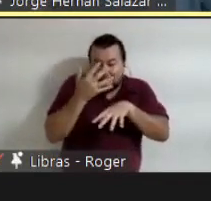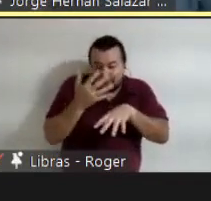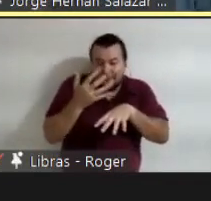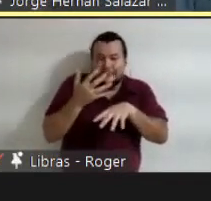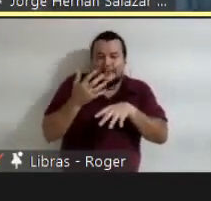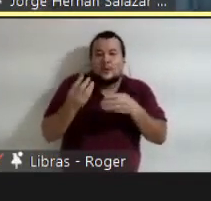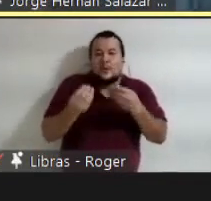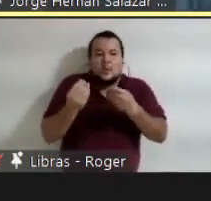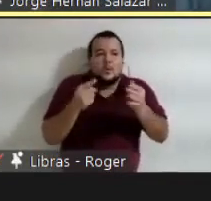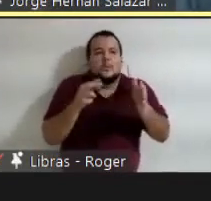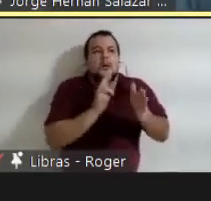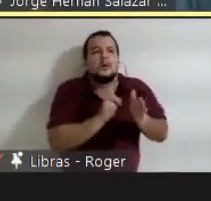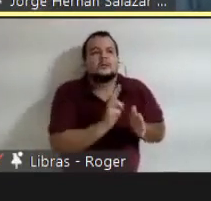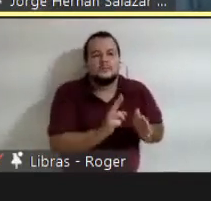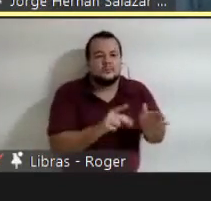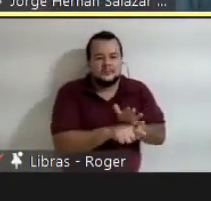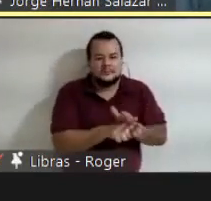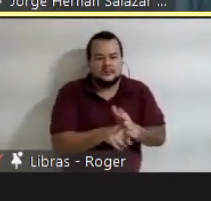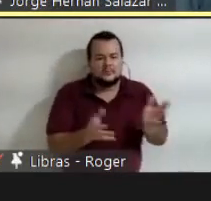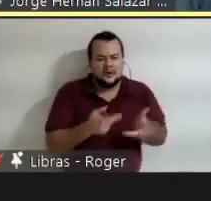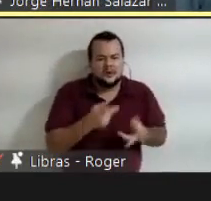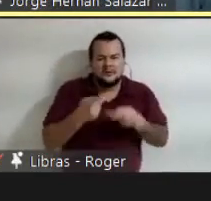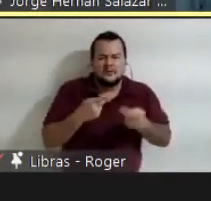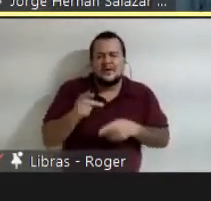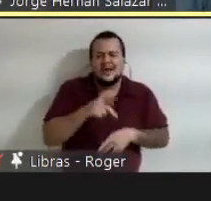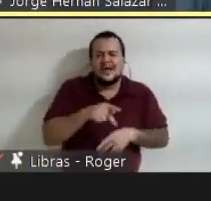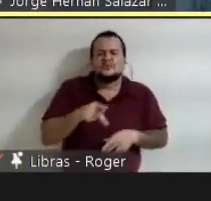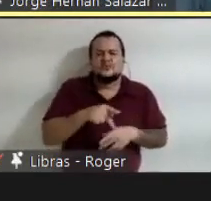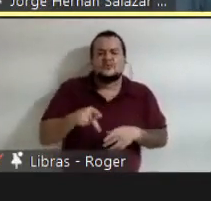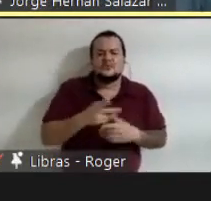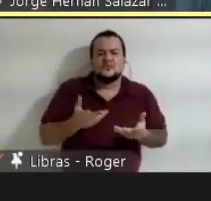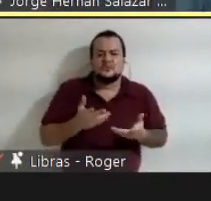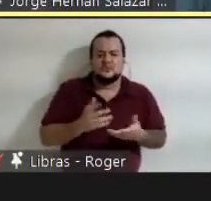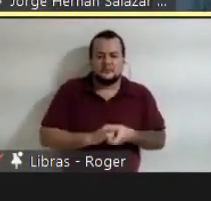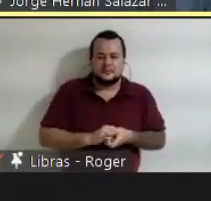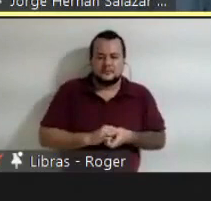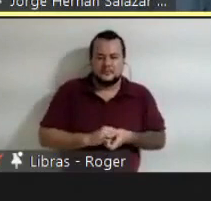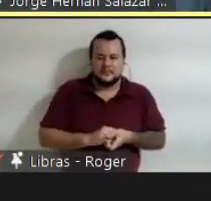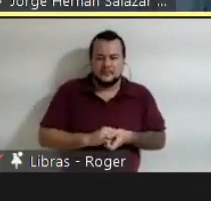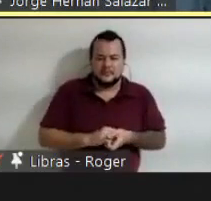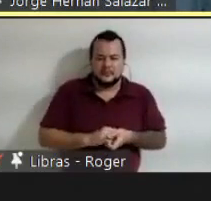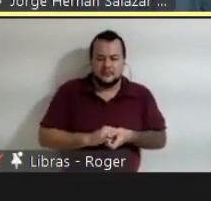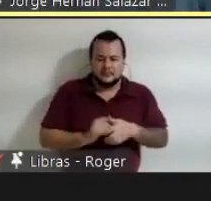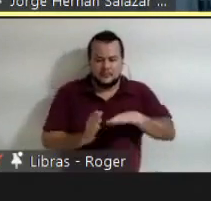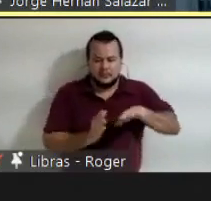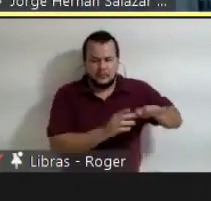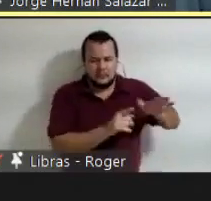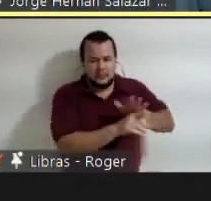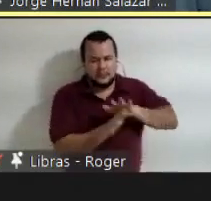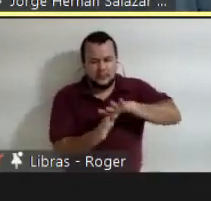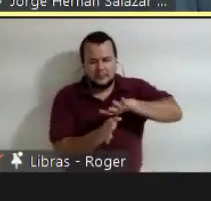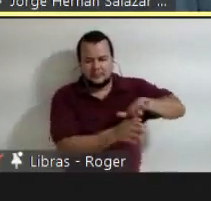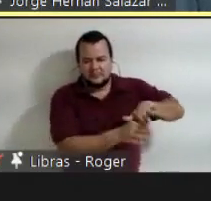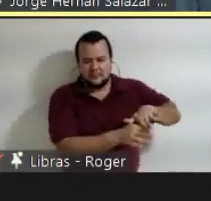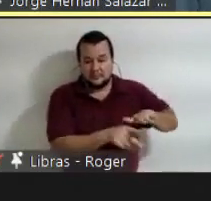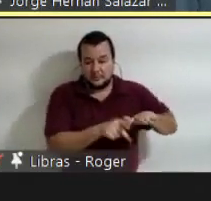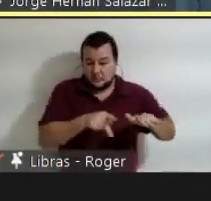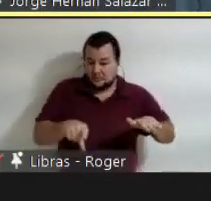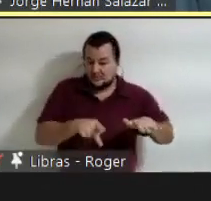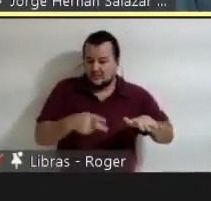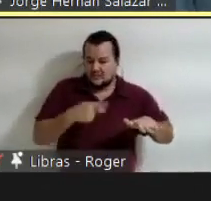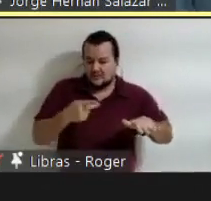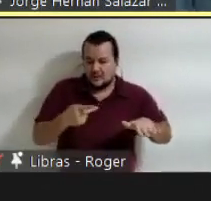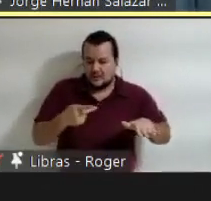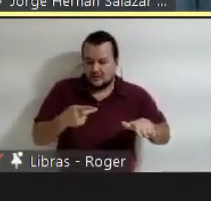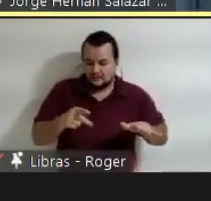das perguntas. os professores somos pessoas cuja especialidade